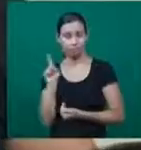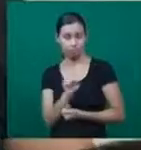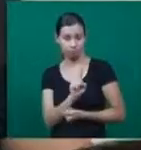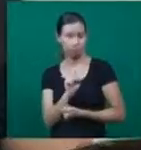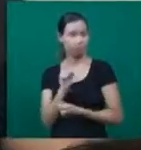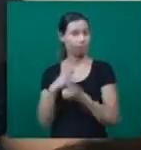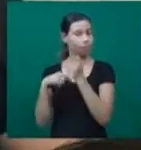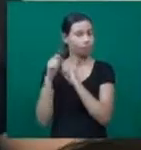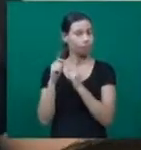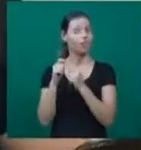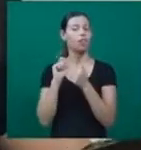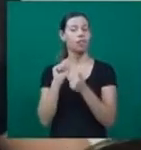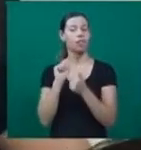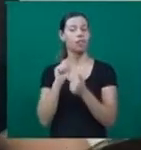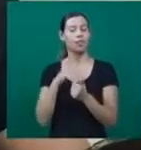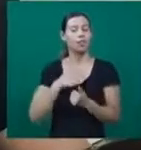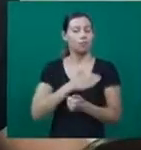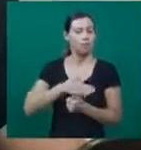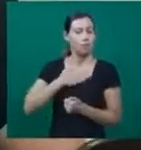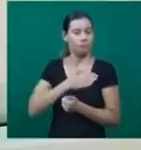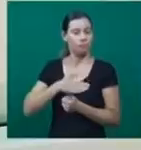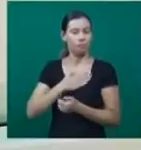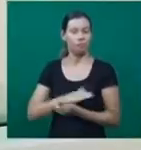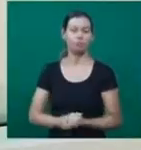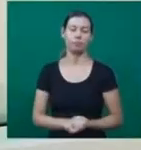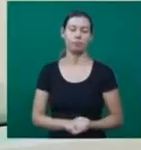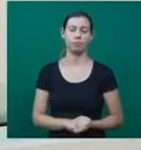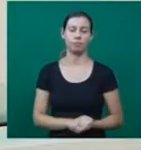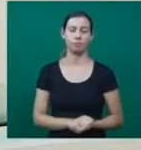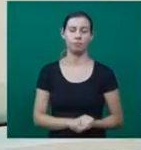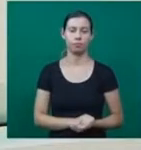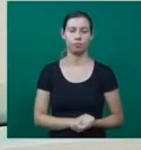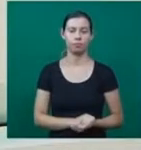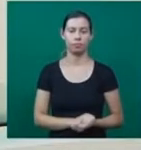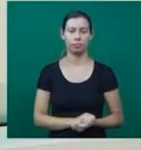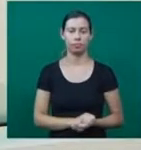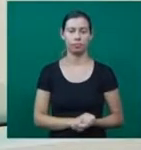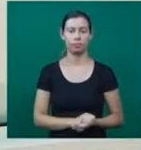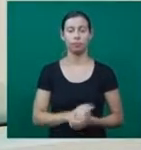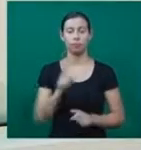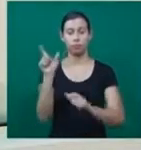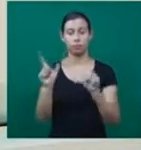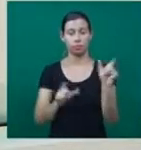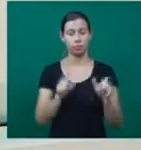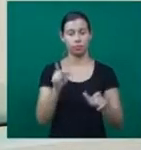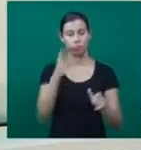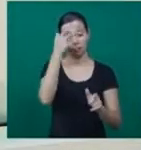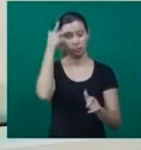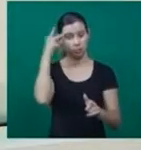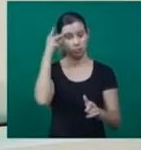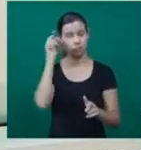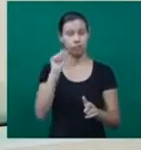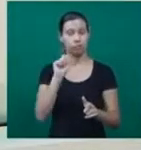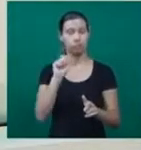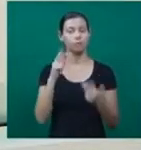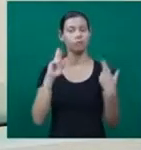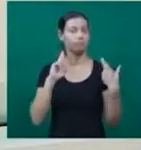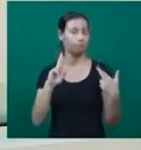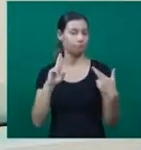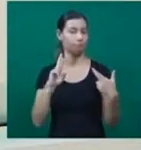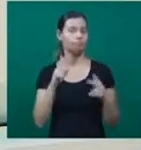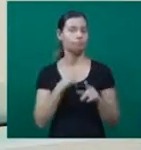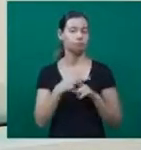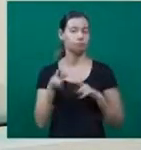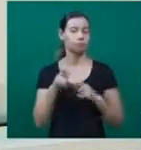Estou muito satisfeita com o trabalho dela. Como nós vimos aí na reportagem, exemplos de pessoas que realmente se tornaram sucesso no caminho que